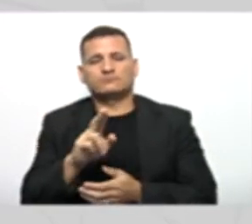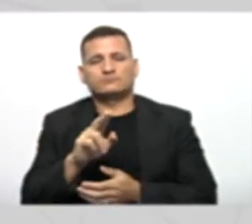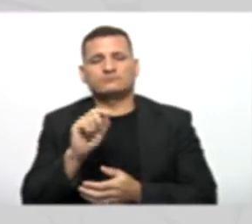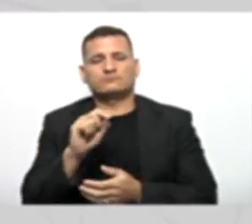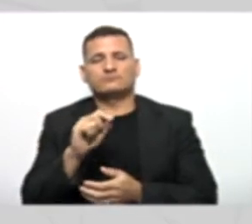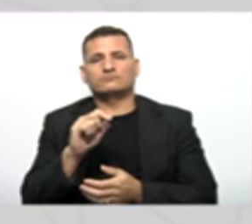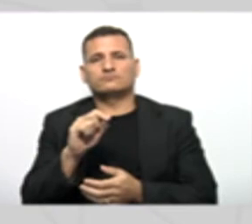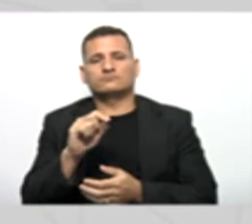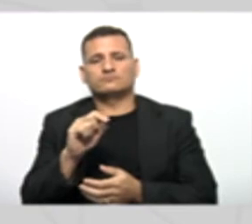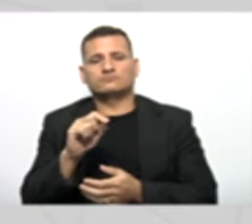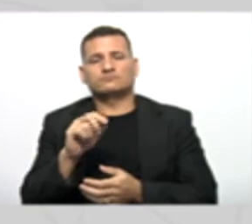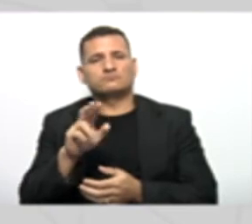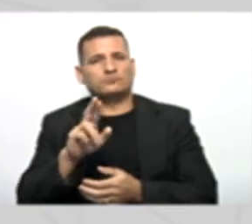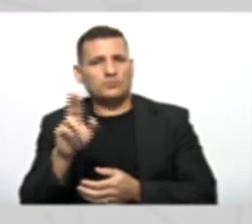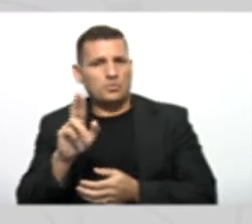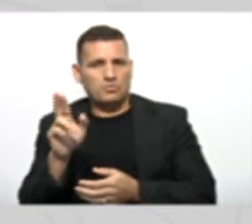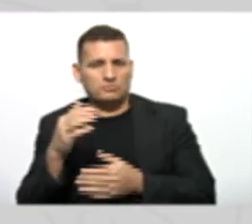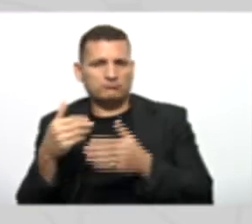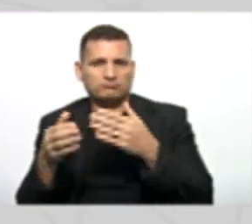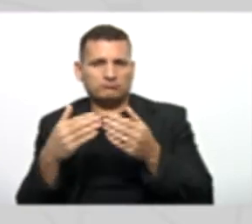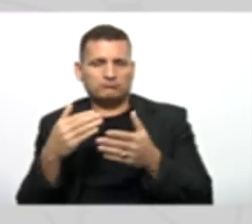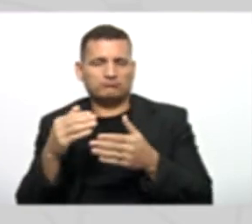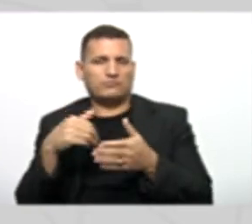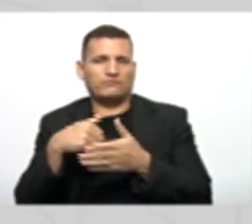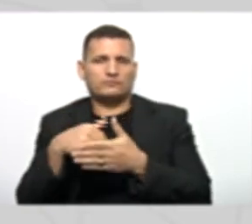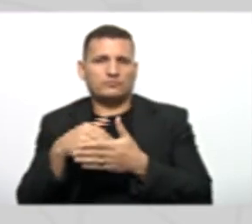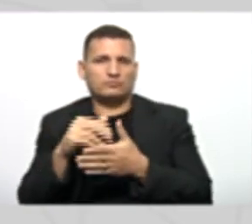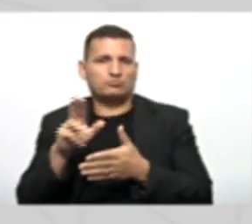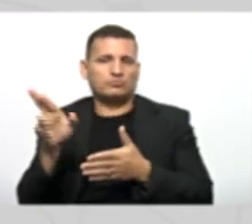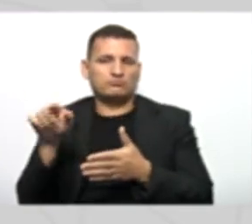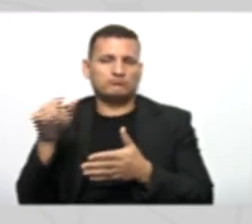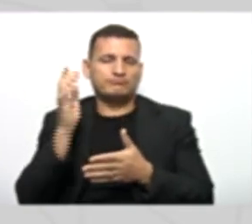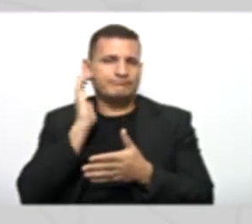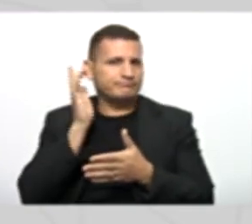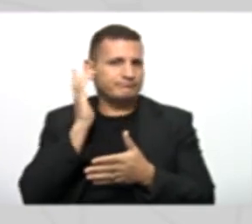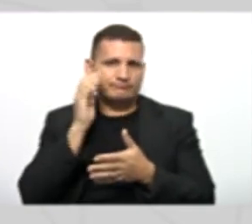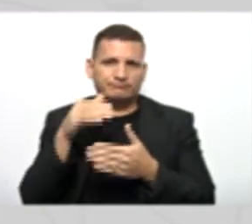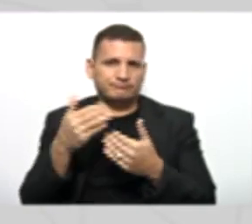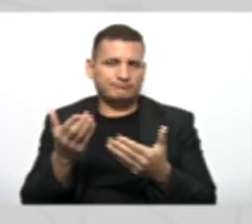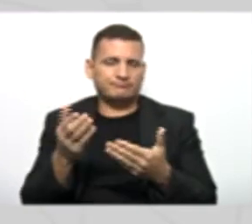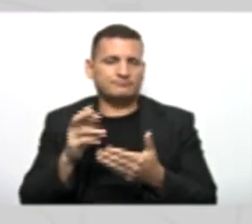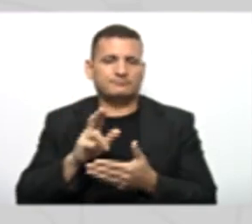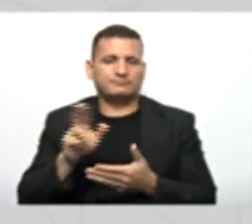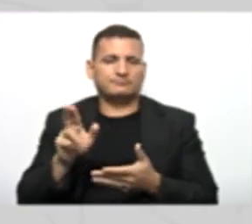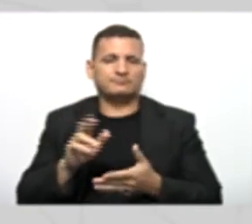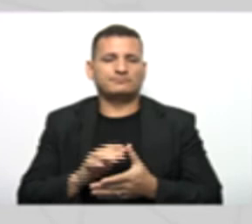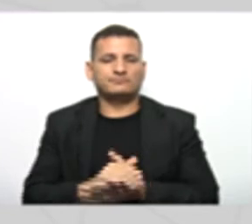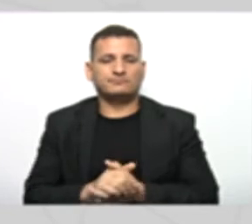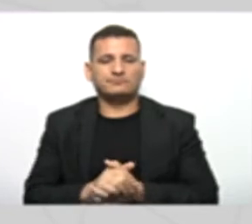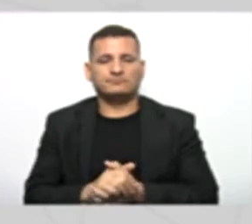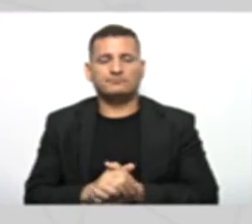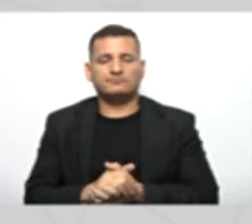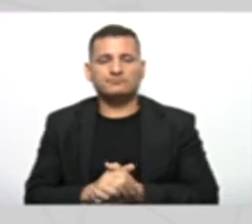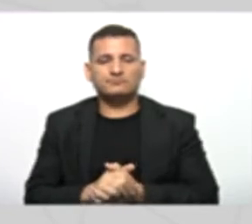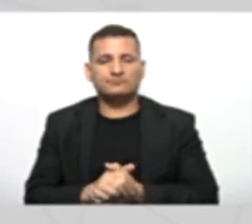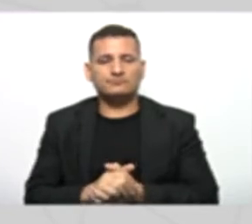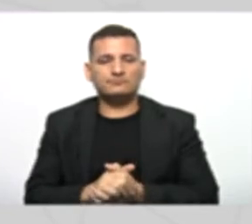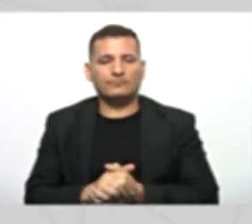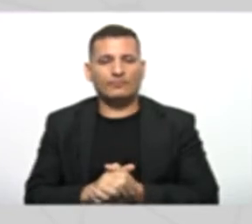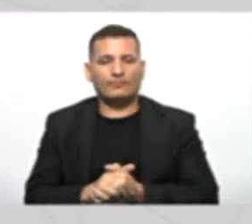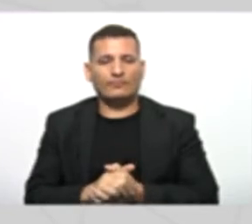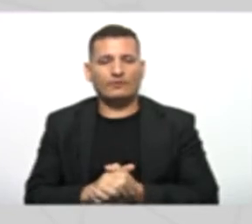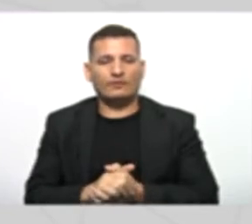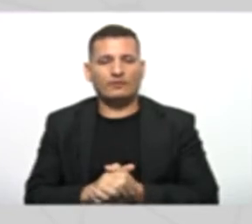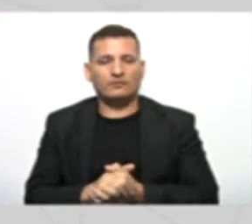Vai ser o nome De um time De futebol Eu ainda não sei Qual é o time Qual é o nome Desse time Mas eu sei Que o campeonato É o